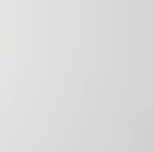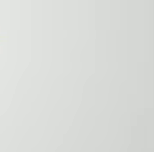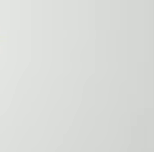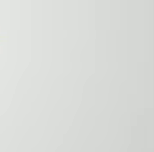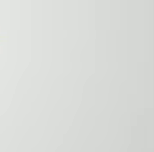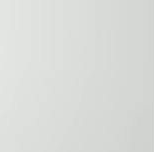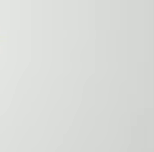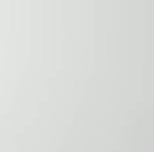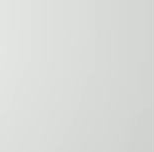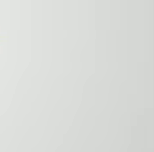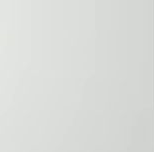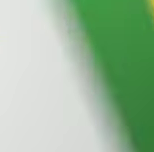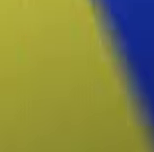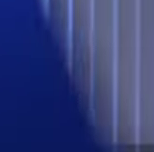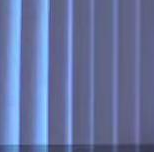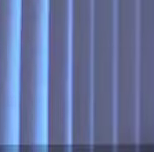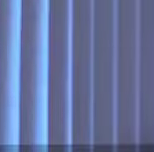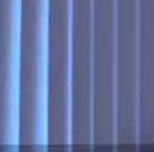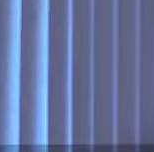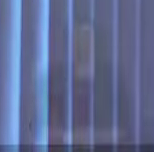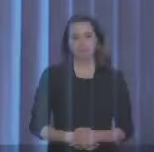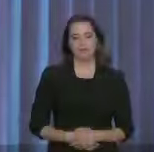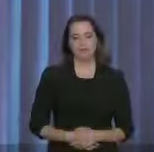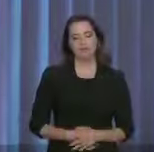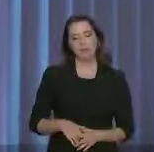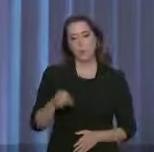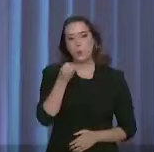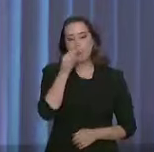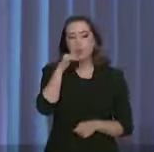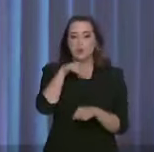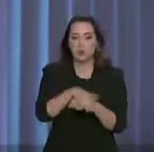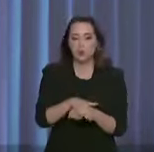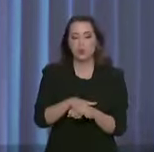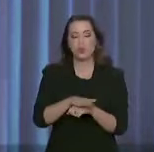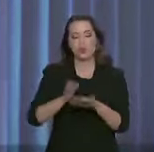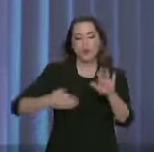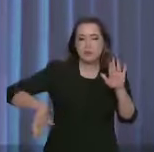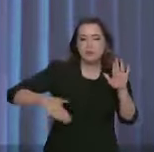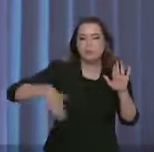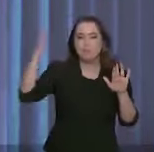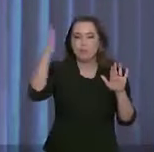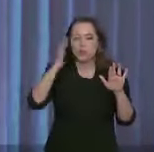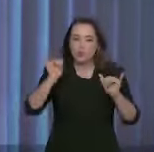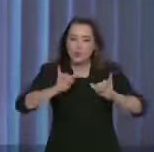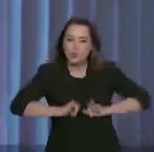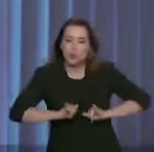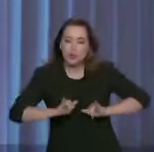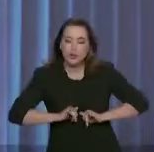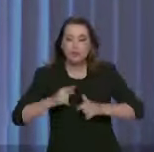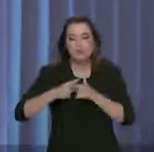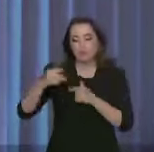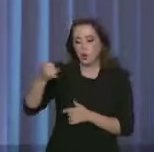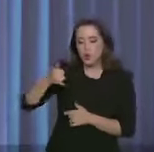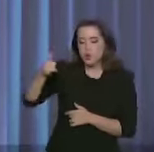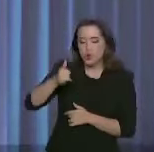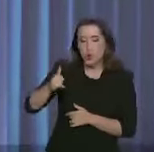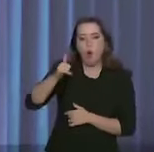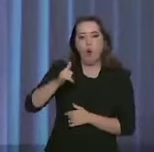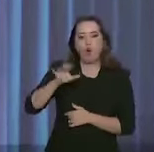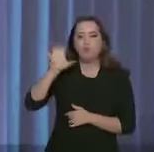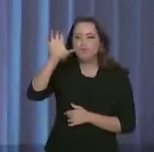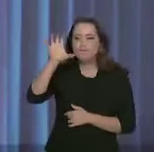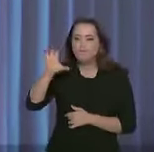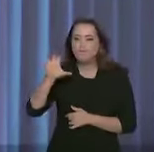Ambiente, Ricardo Salles. Boa noite. O litoral brasileiro tem sofrido com o aparecimento de óleo que em momentos distintos